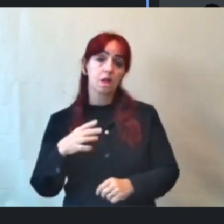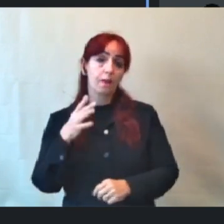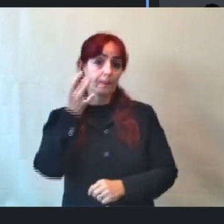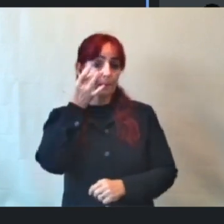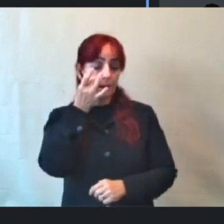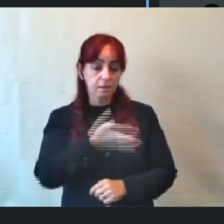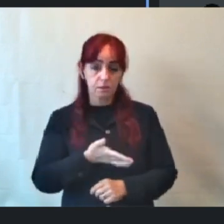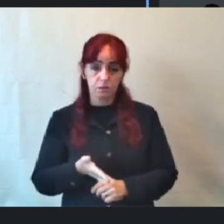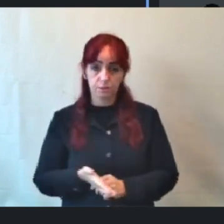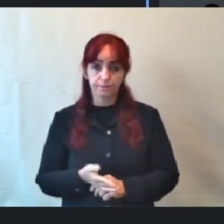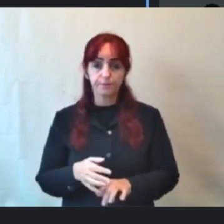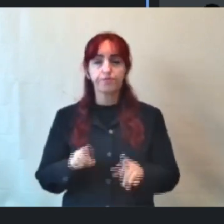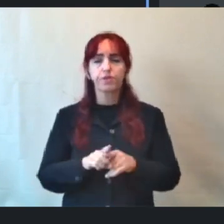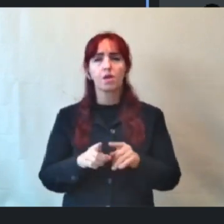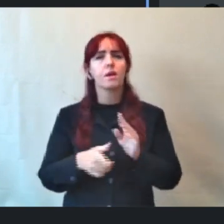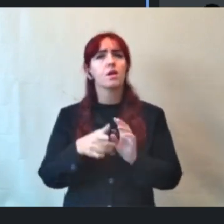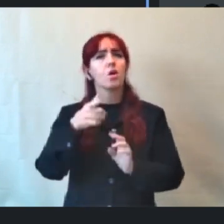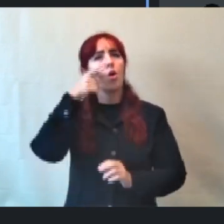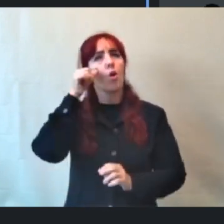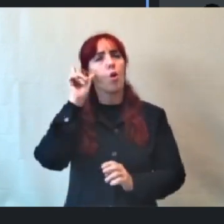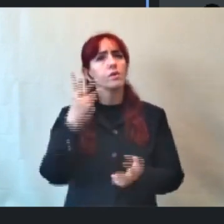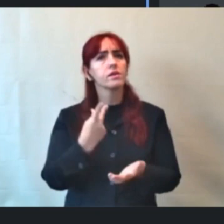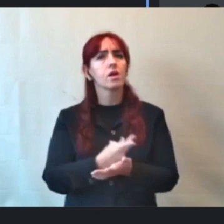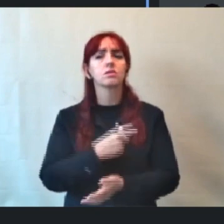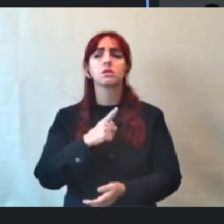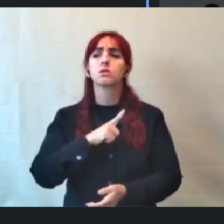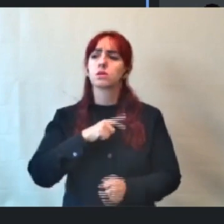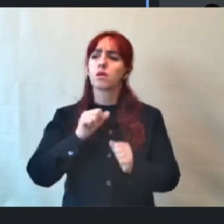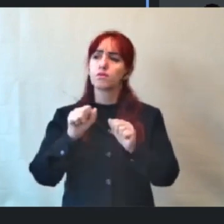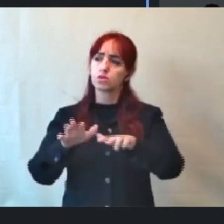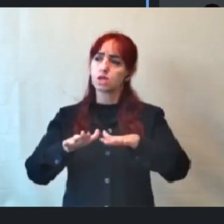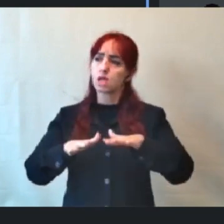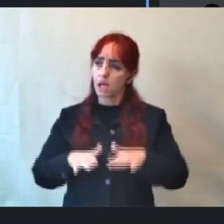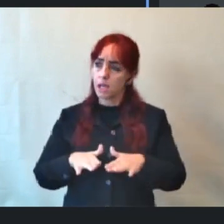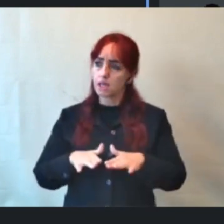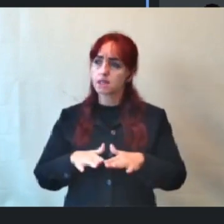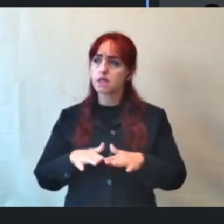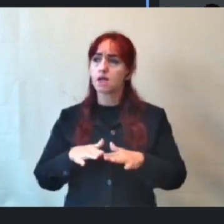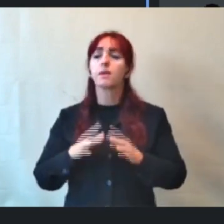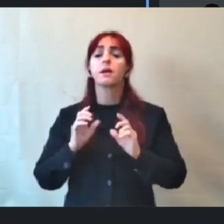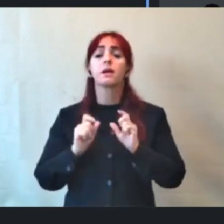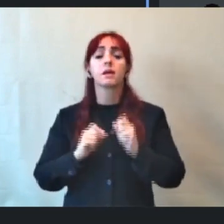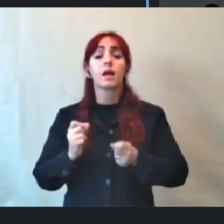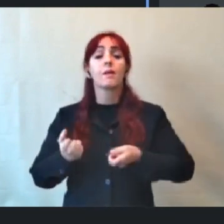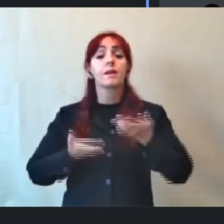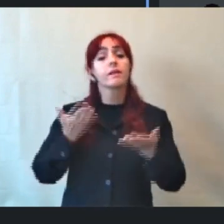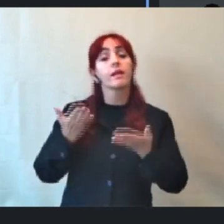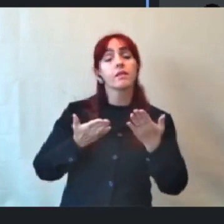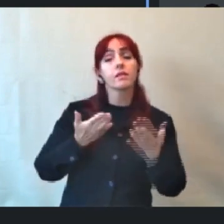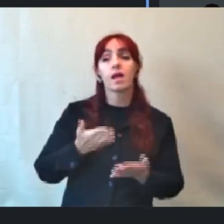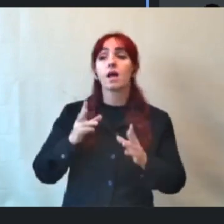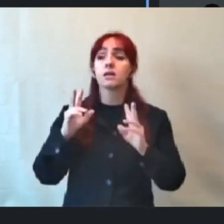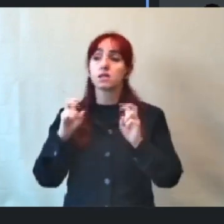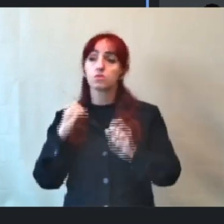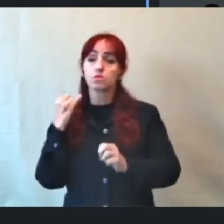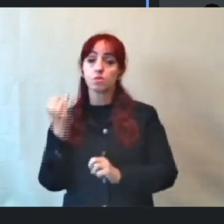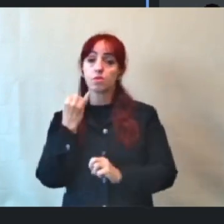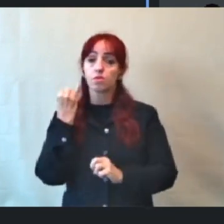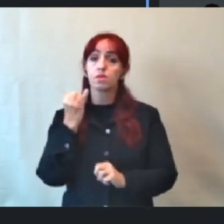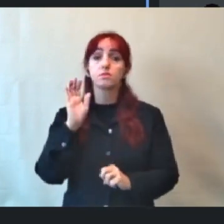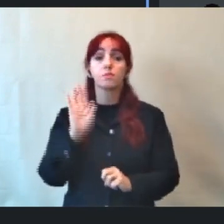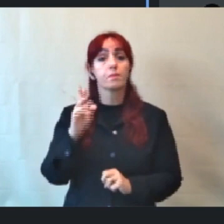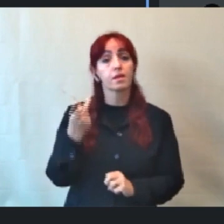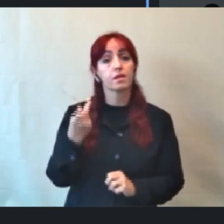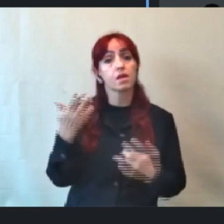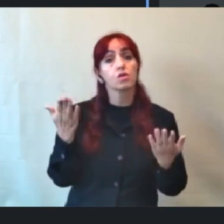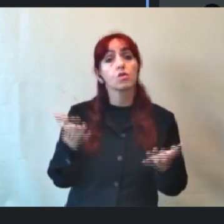recentemente mesmo, ontem por exemplo, nós tivemos uma audiência pública para tratar de um assunto de extrema importância para a cidade do Belo Horizonte que hoje